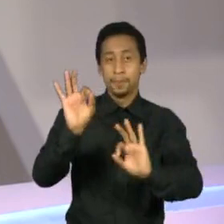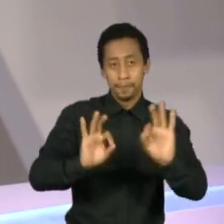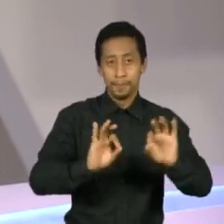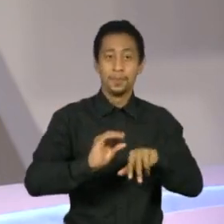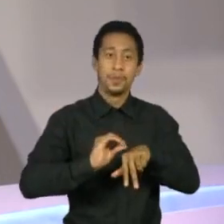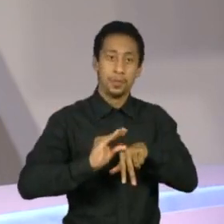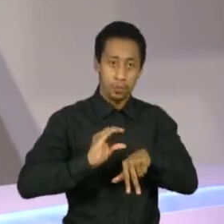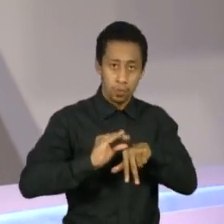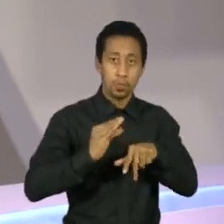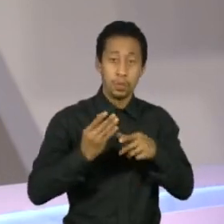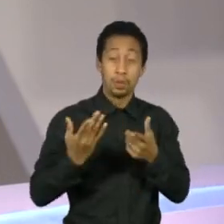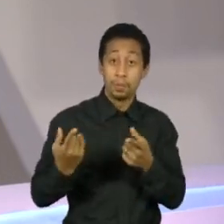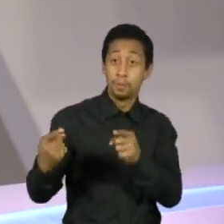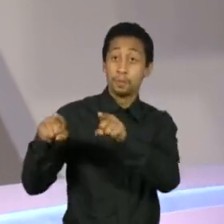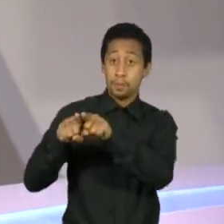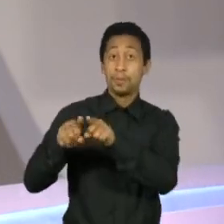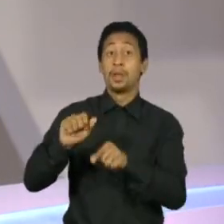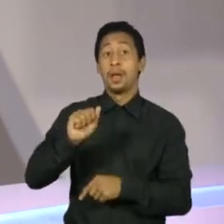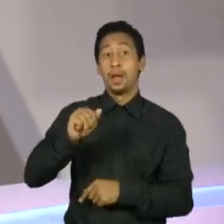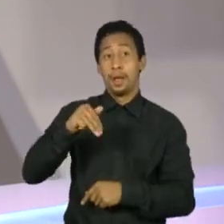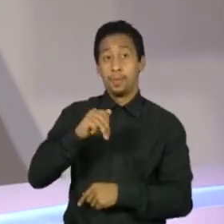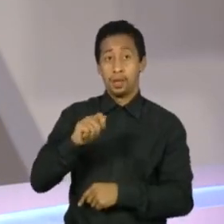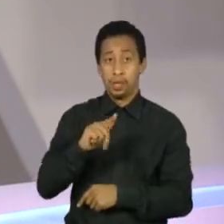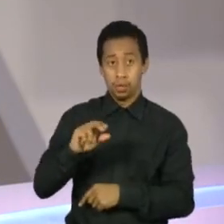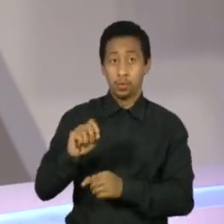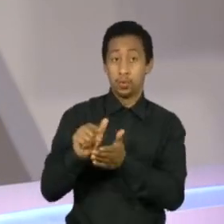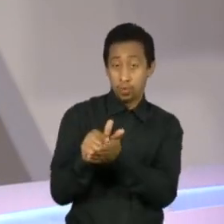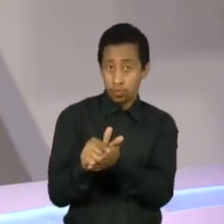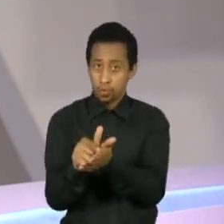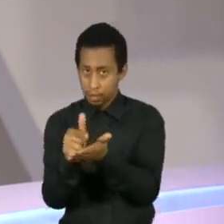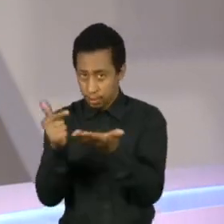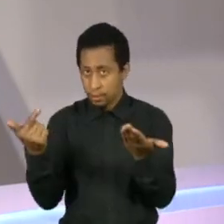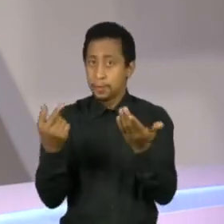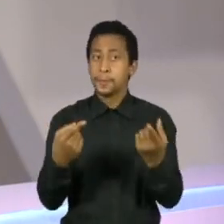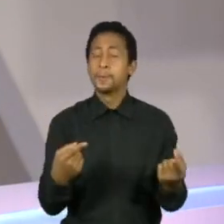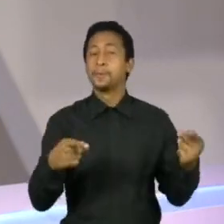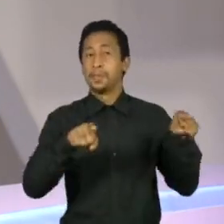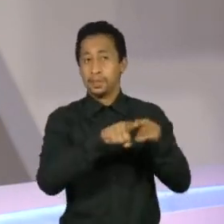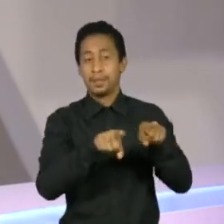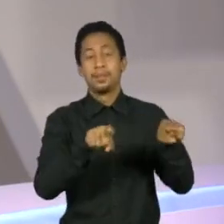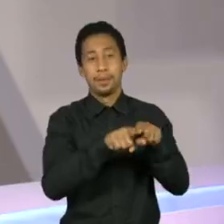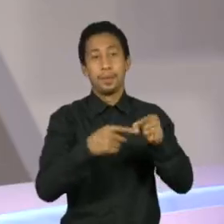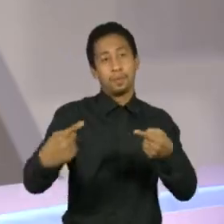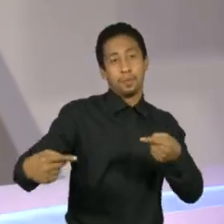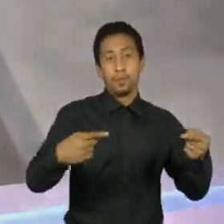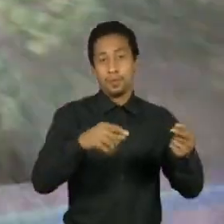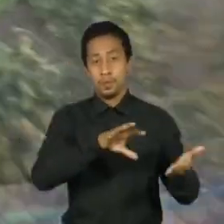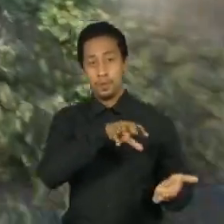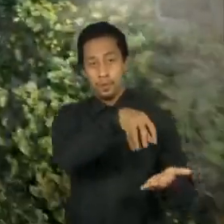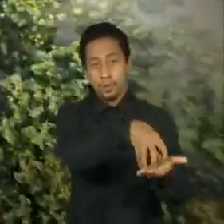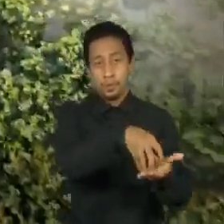TV Cultura, com apoio do Amazon Rainforest Journalism Fund, em parceria com o Pulitzer Center.